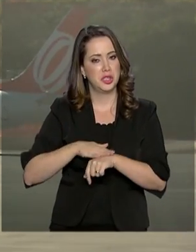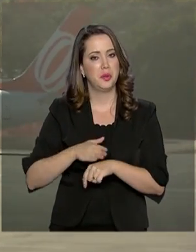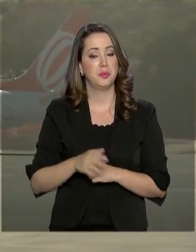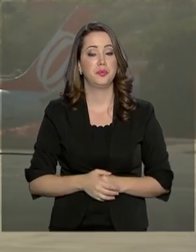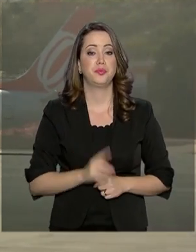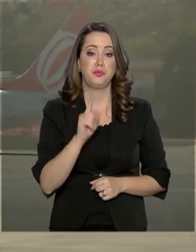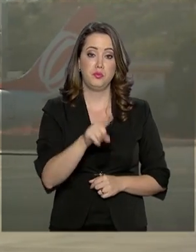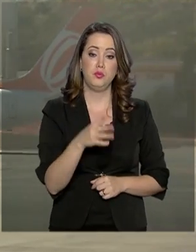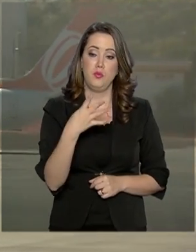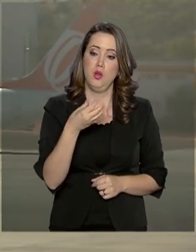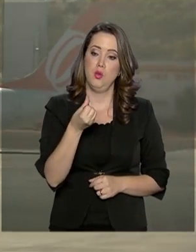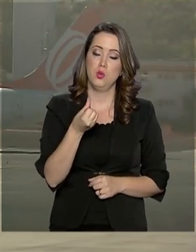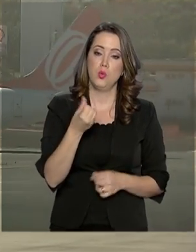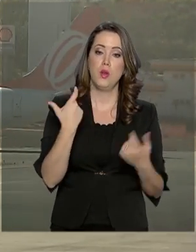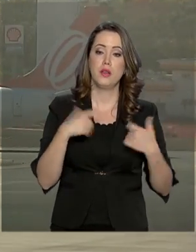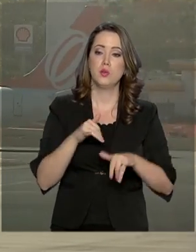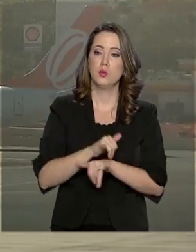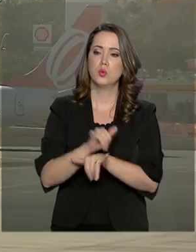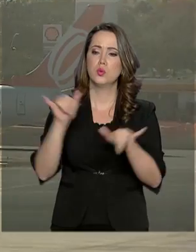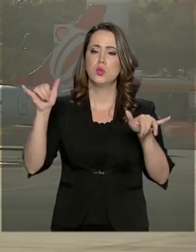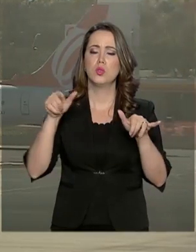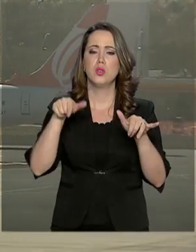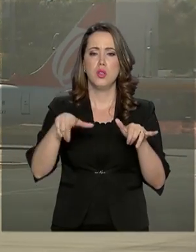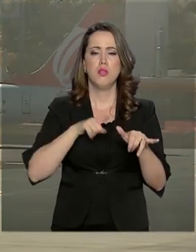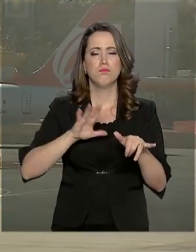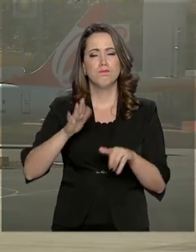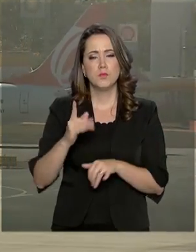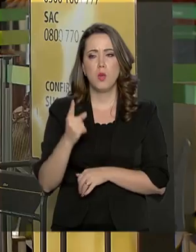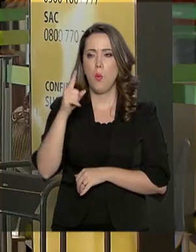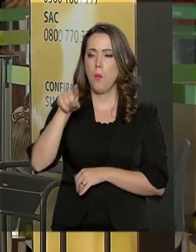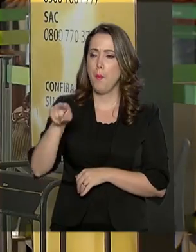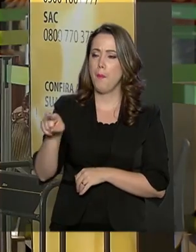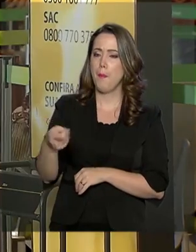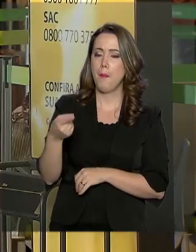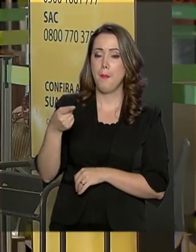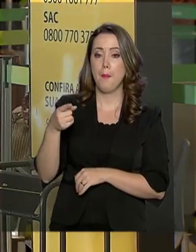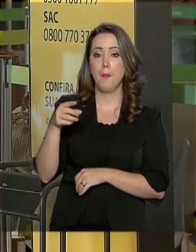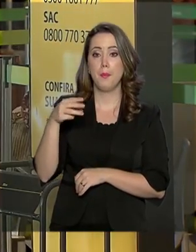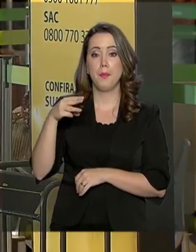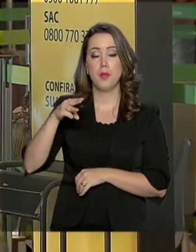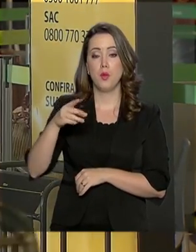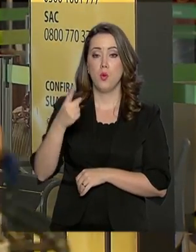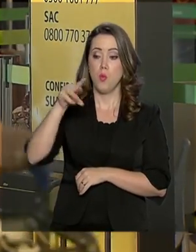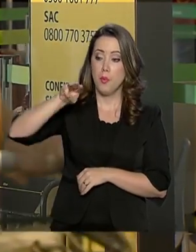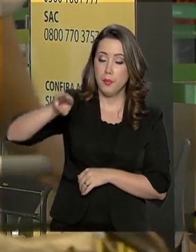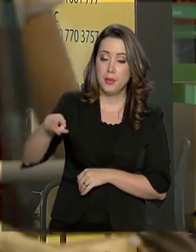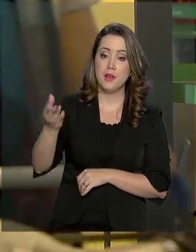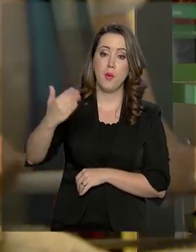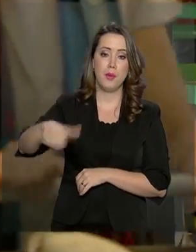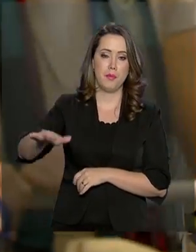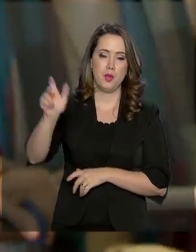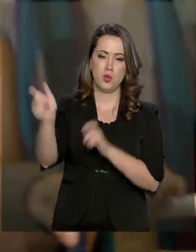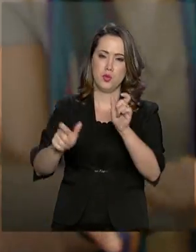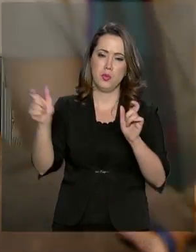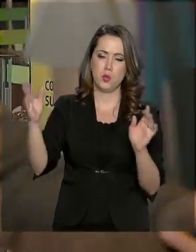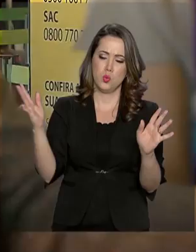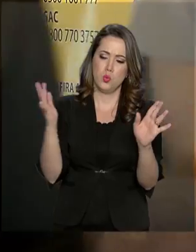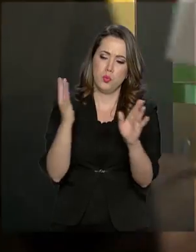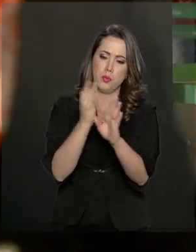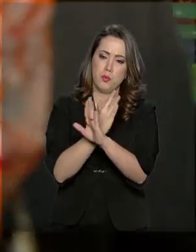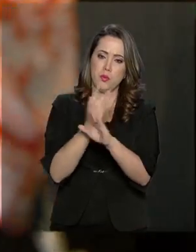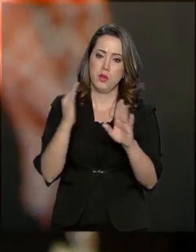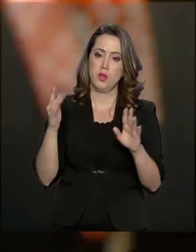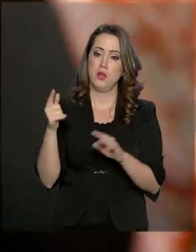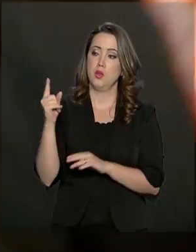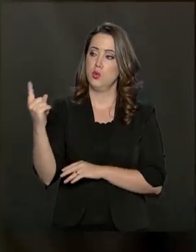administrados pela Infraero esperam registrar quase um milhão e meio de passageiros circulando entre os dias 1º